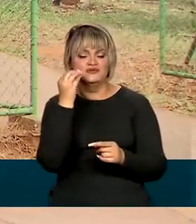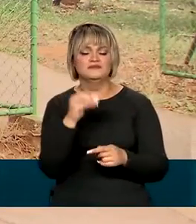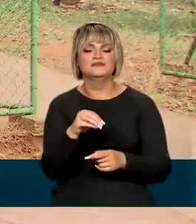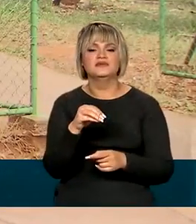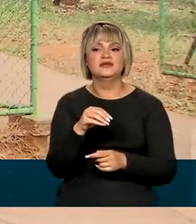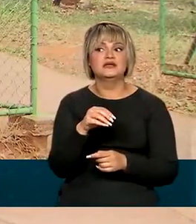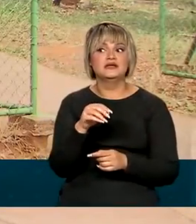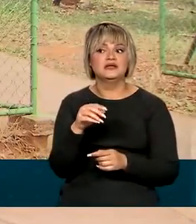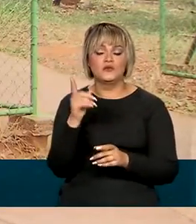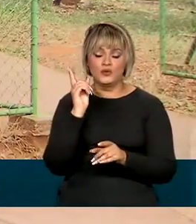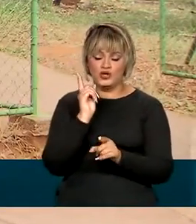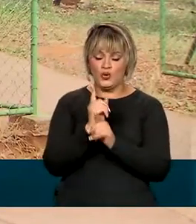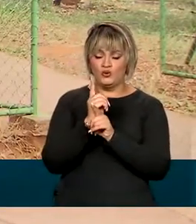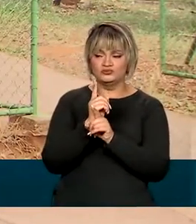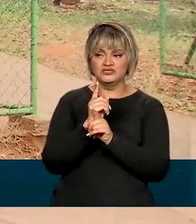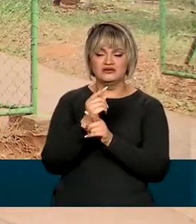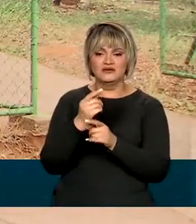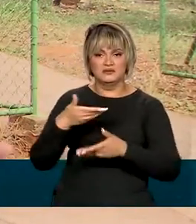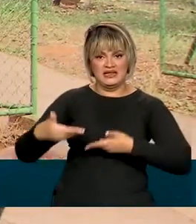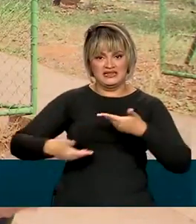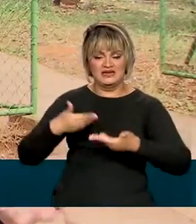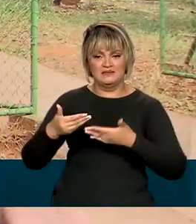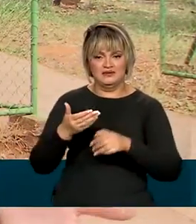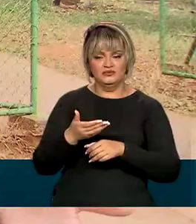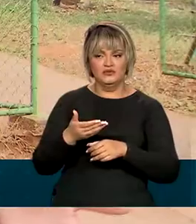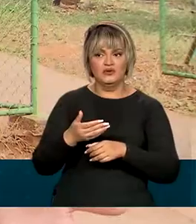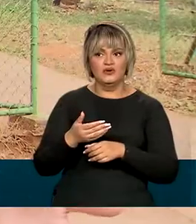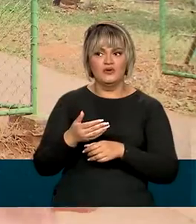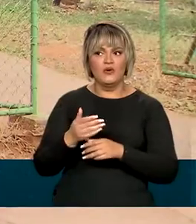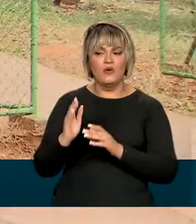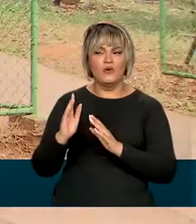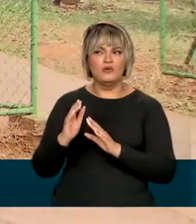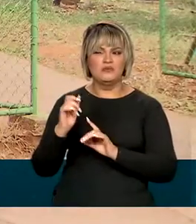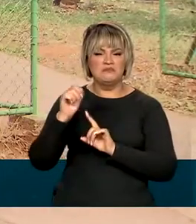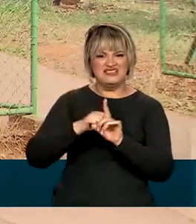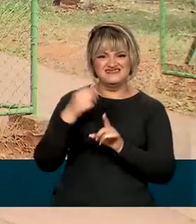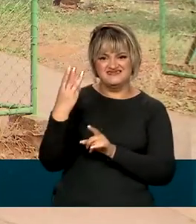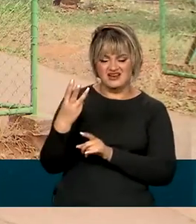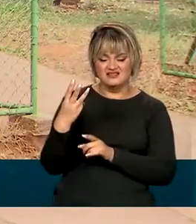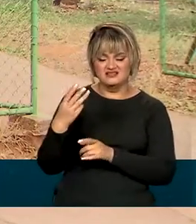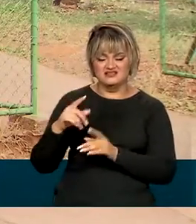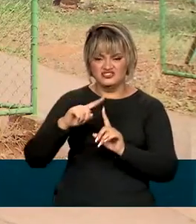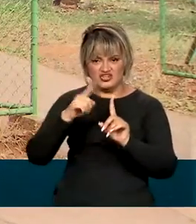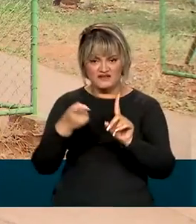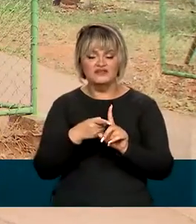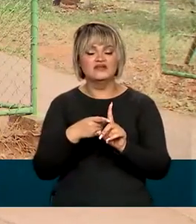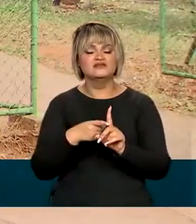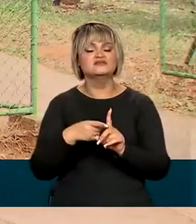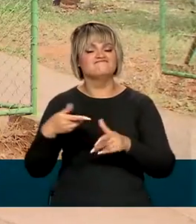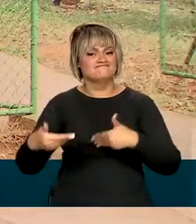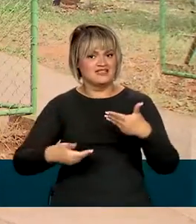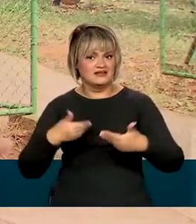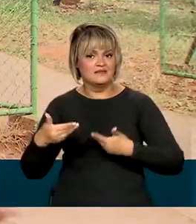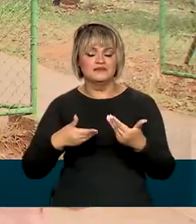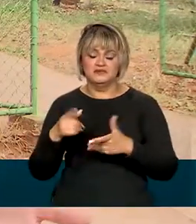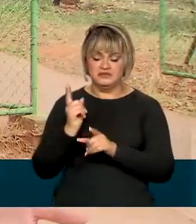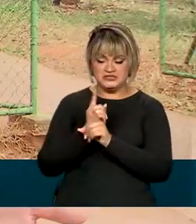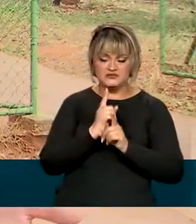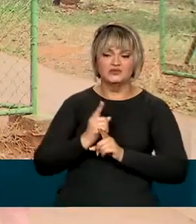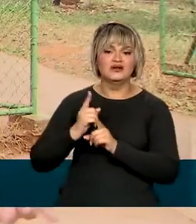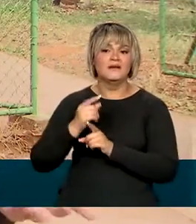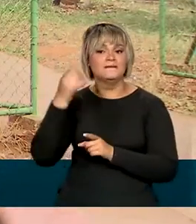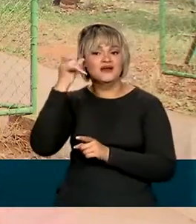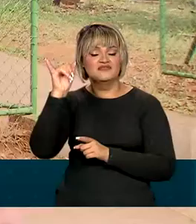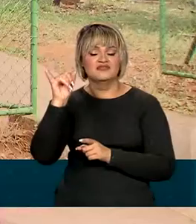preferência na primeira consulta do pré-natal ou ainda no primeiro trimestre da gestação. O cuidado é fundamental para evitar a